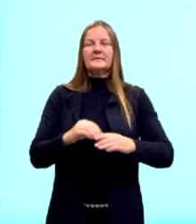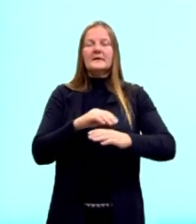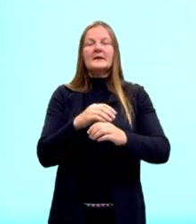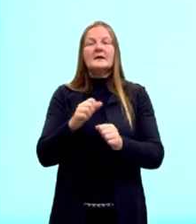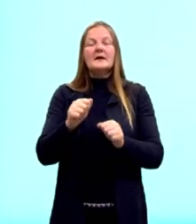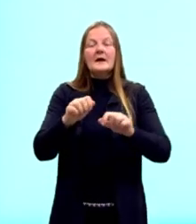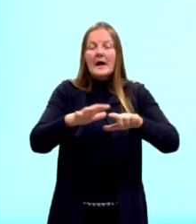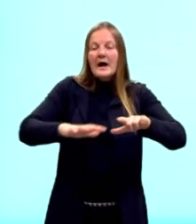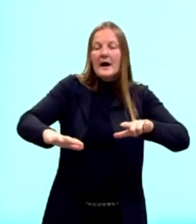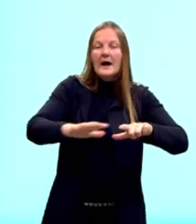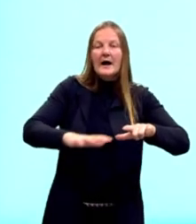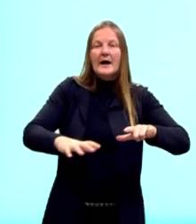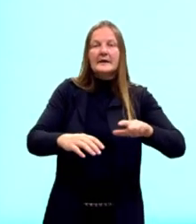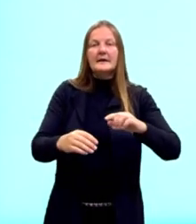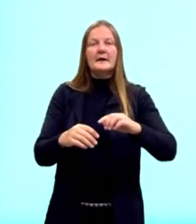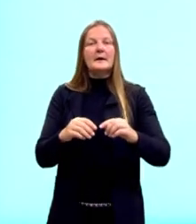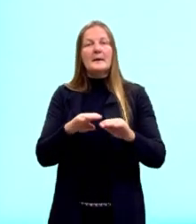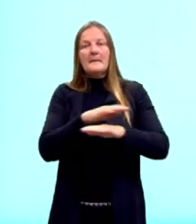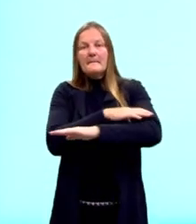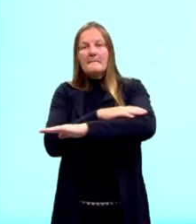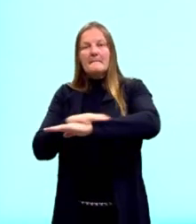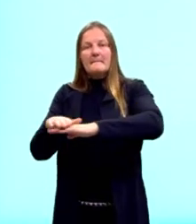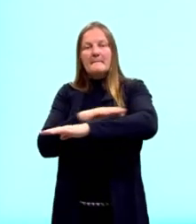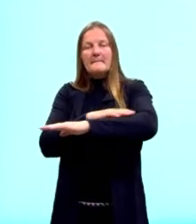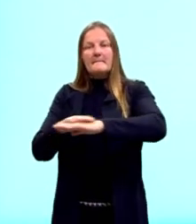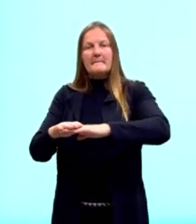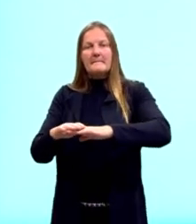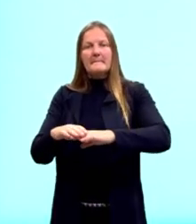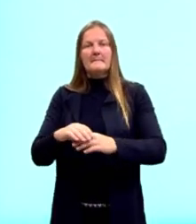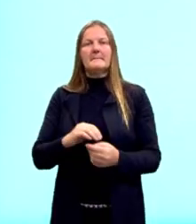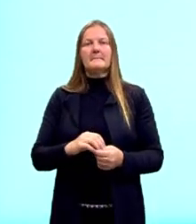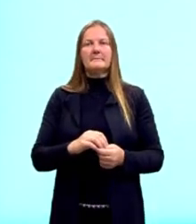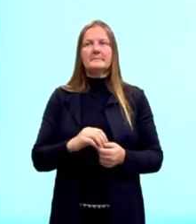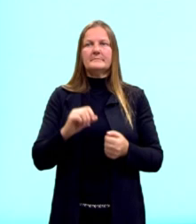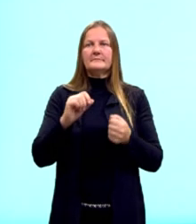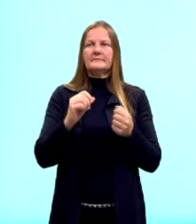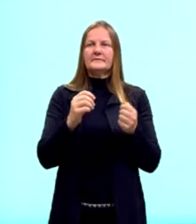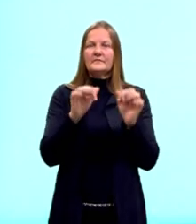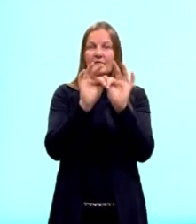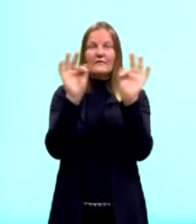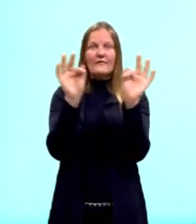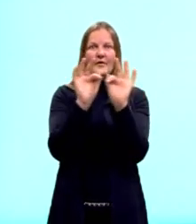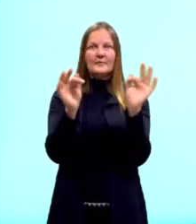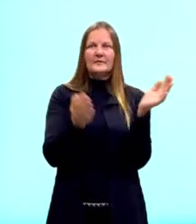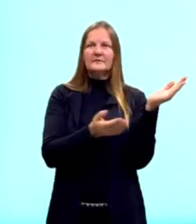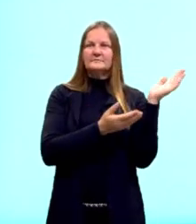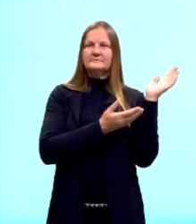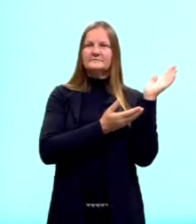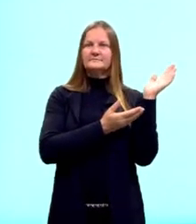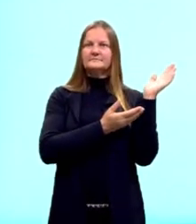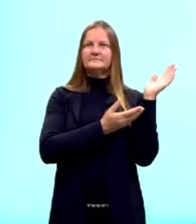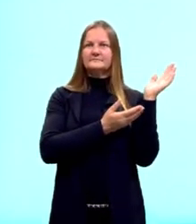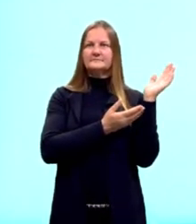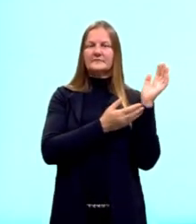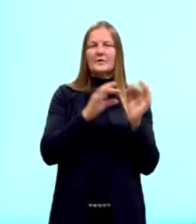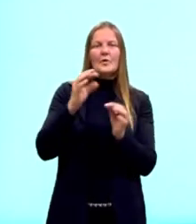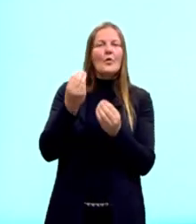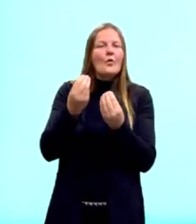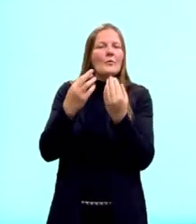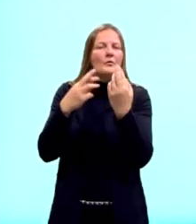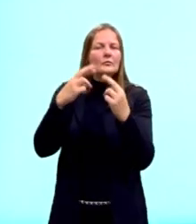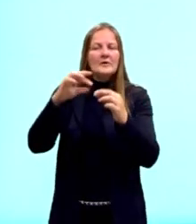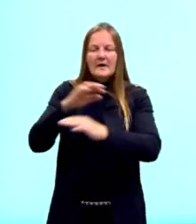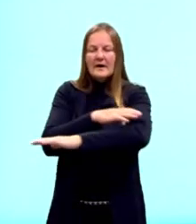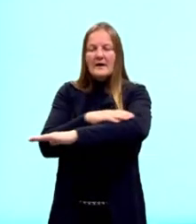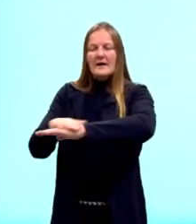triângulo é base vezes altura dividido por 2. Aqui eu tracei altura em relação ao